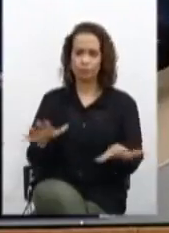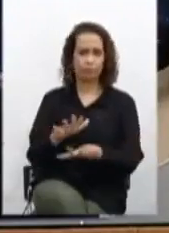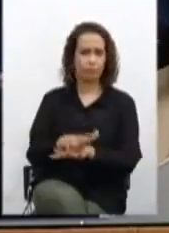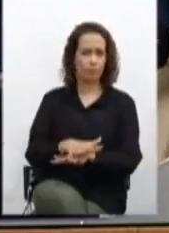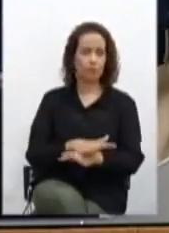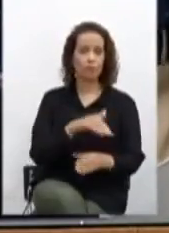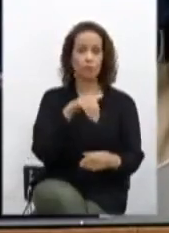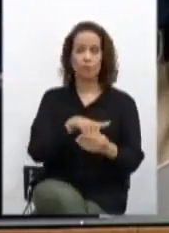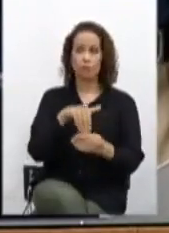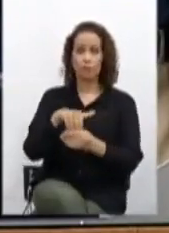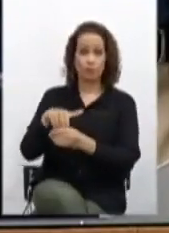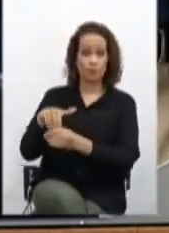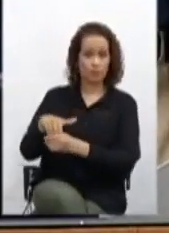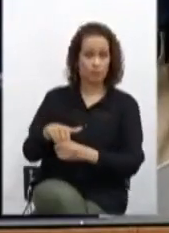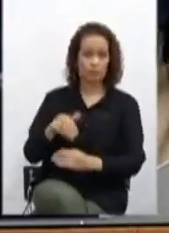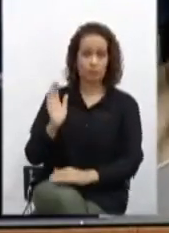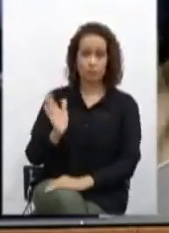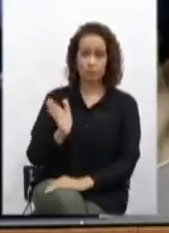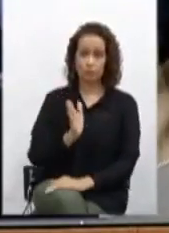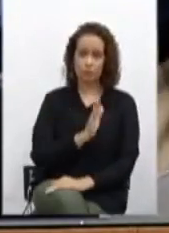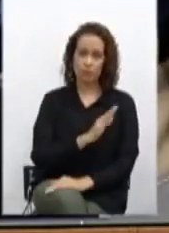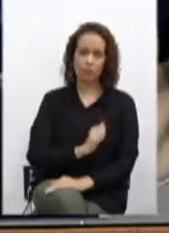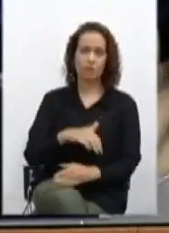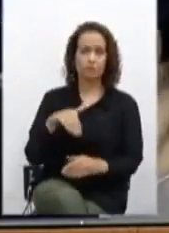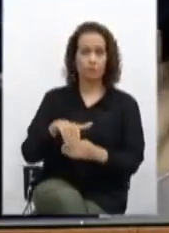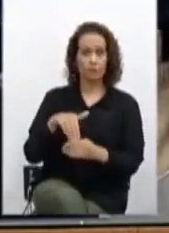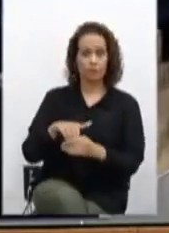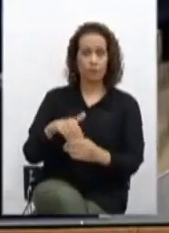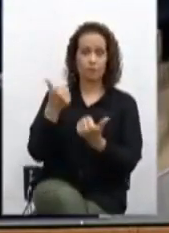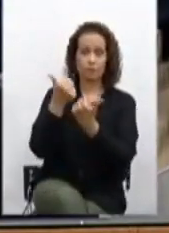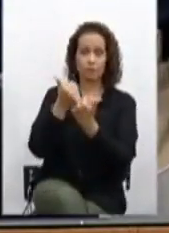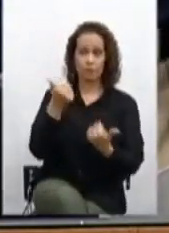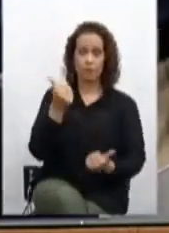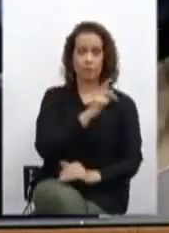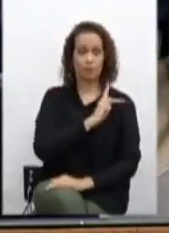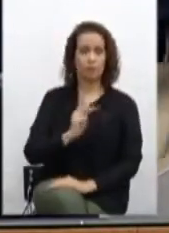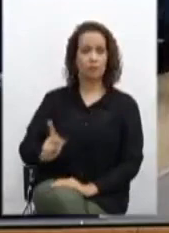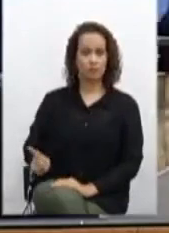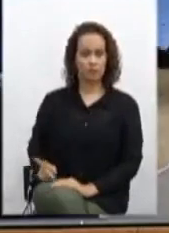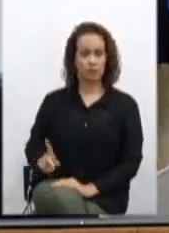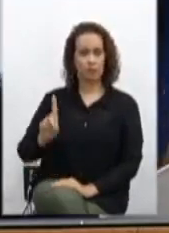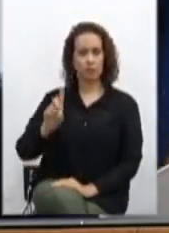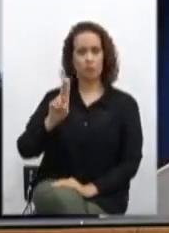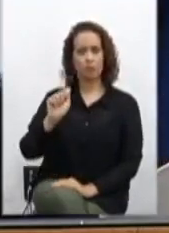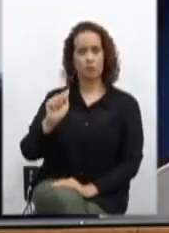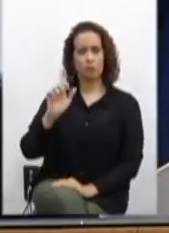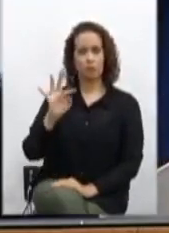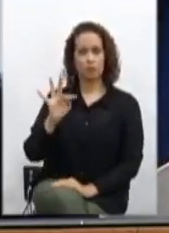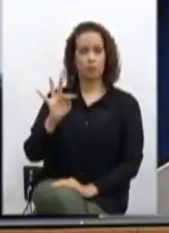votação, como vota o vice-presidente do Ash Bechir. Em discussão,